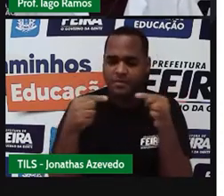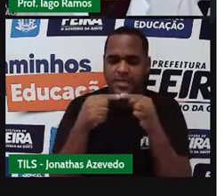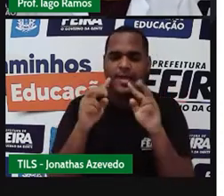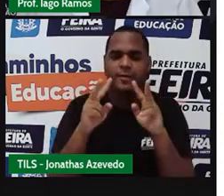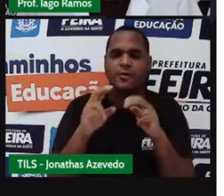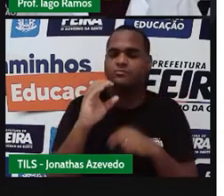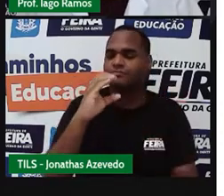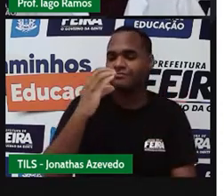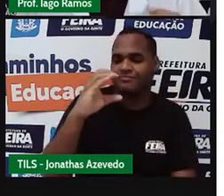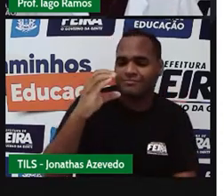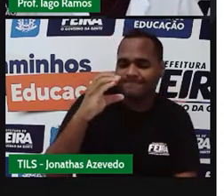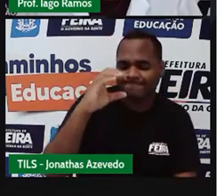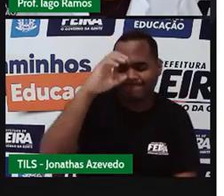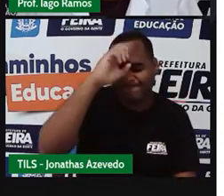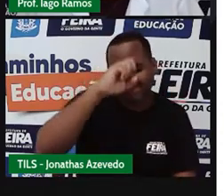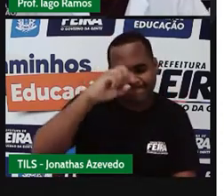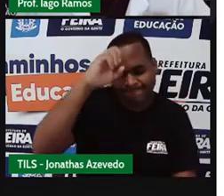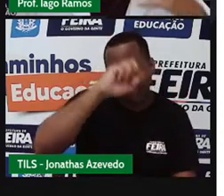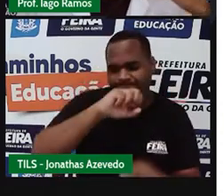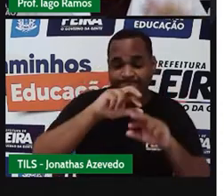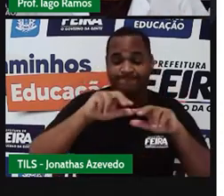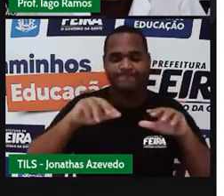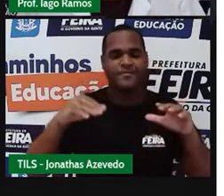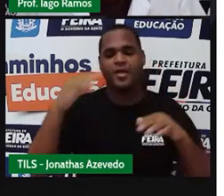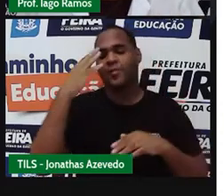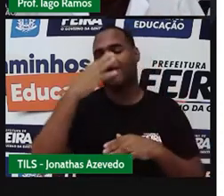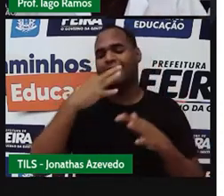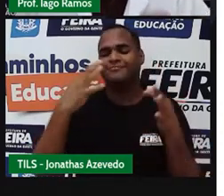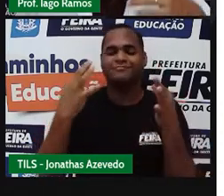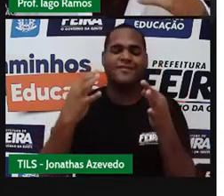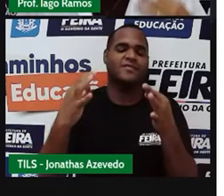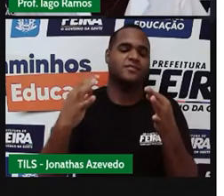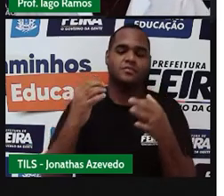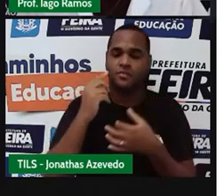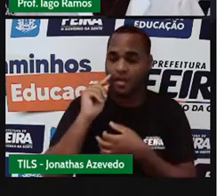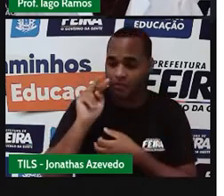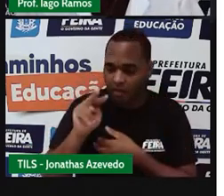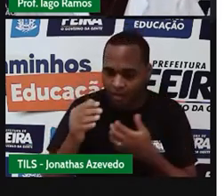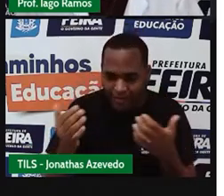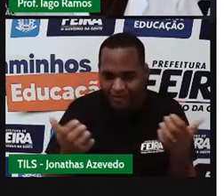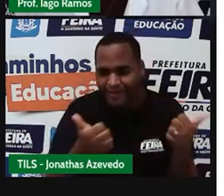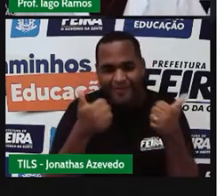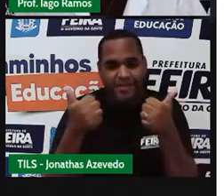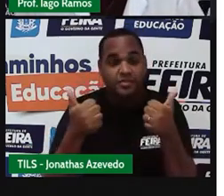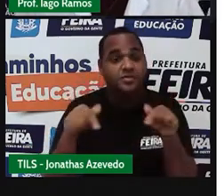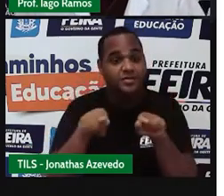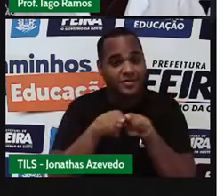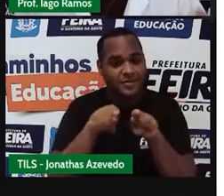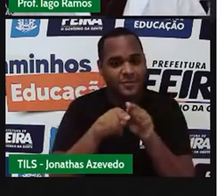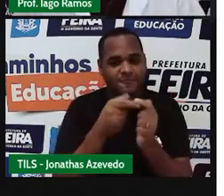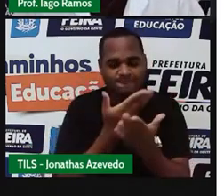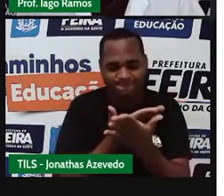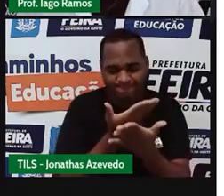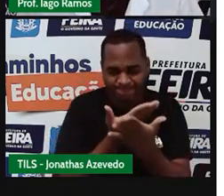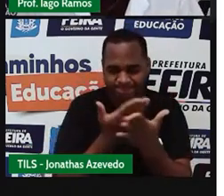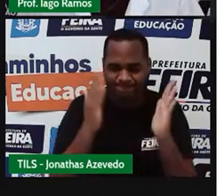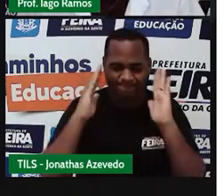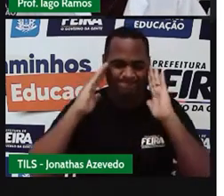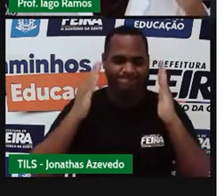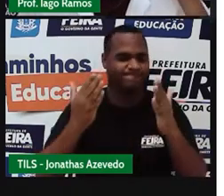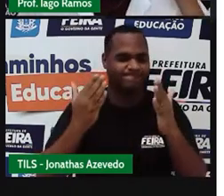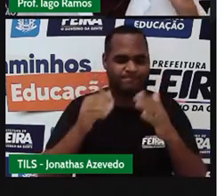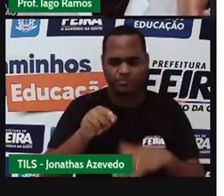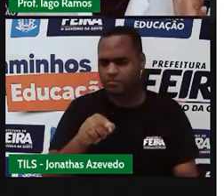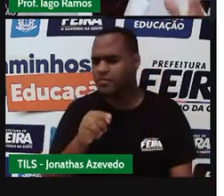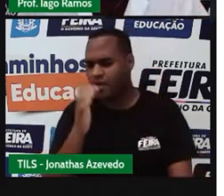encantadora, fascinante, bonita de ver e bonita de se estudar. Certo? Você acha que